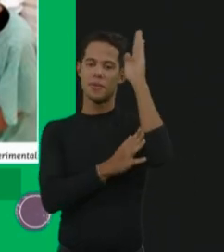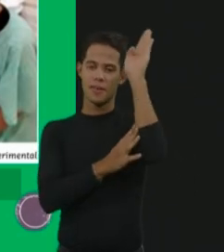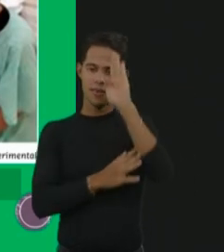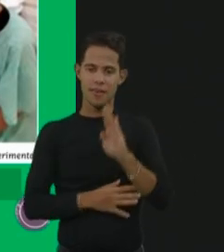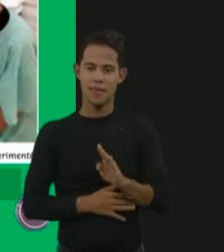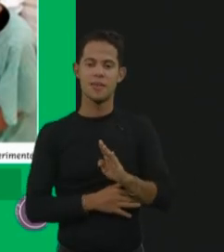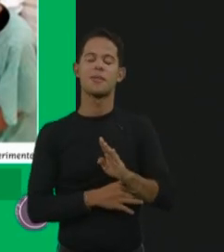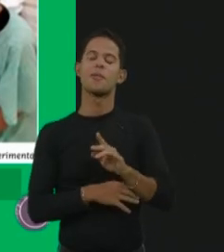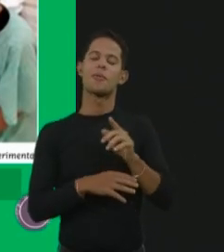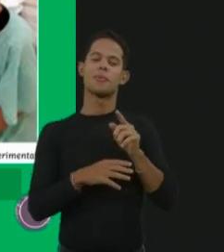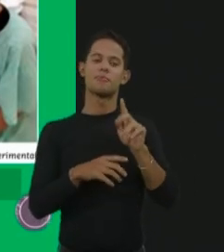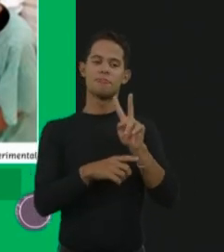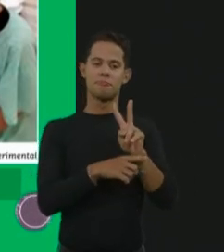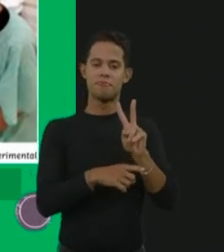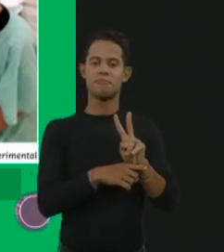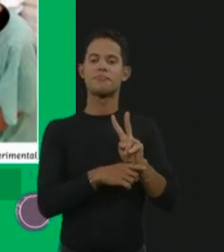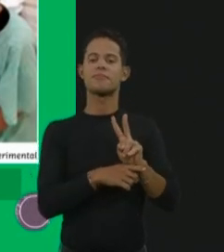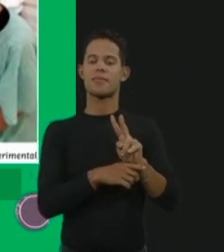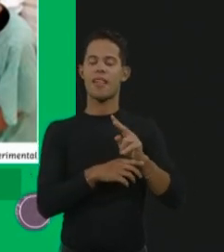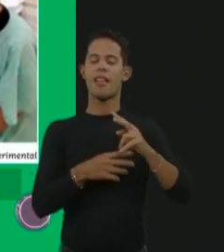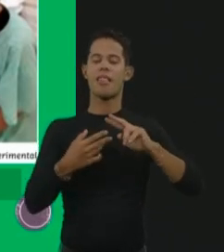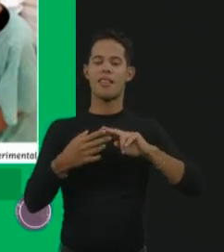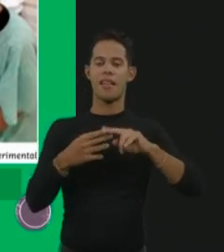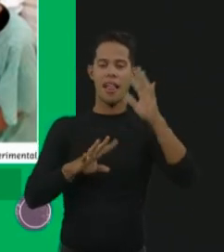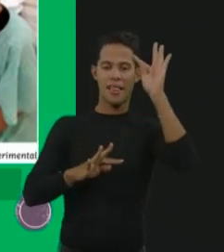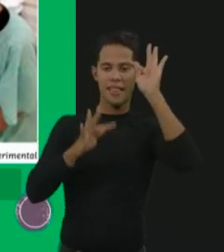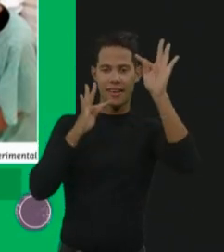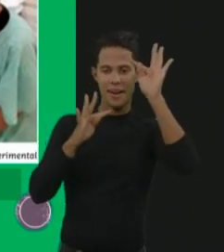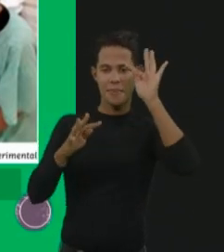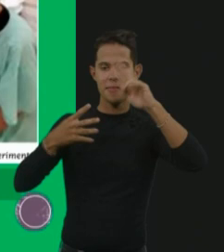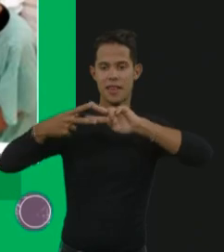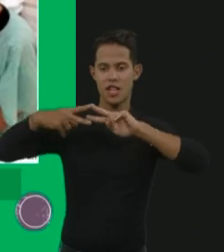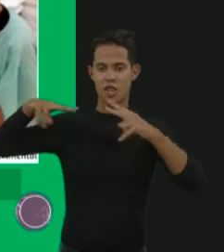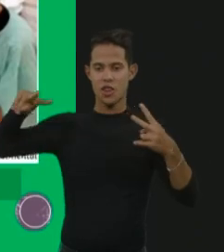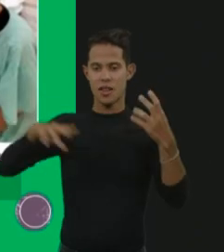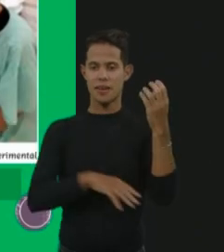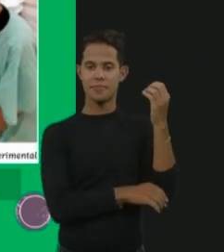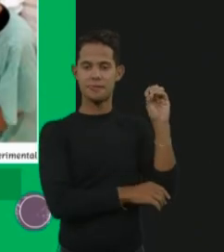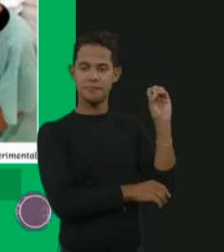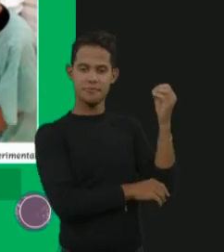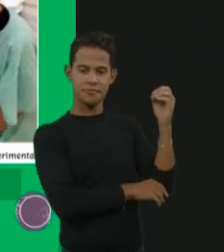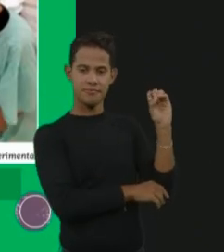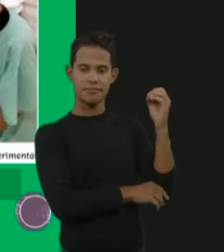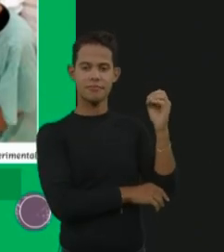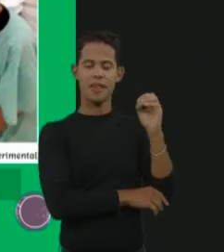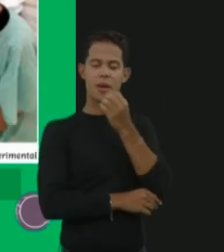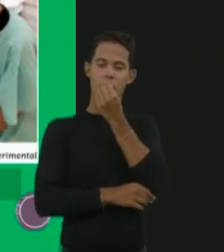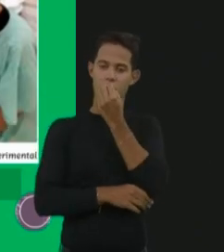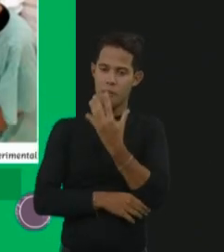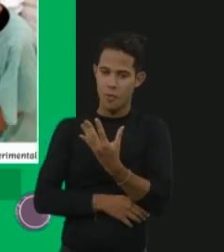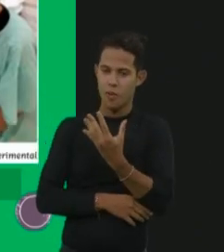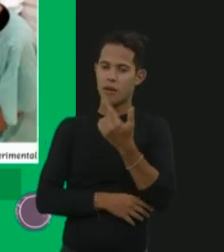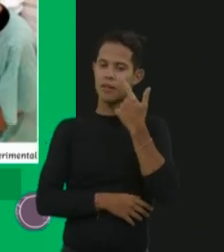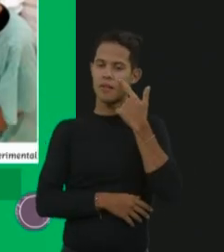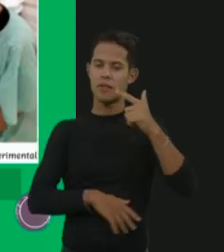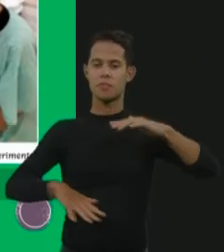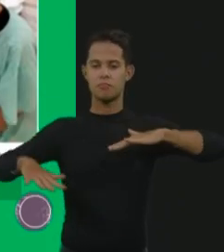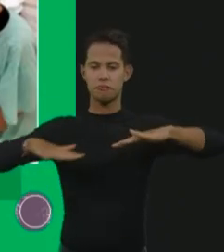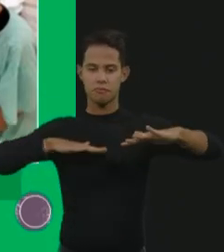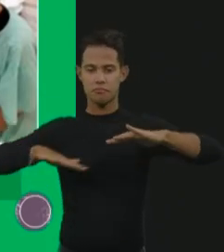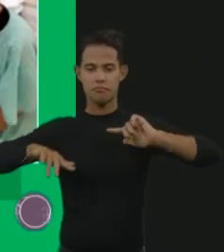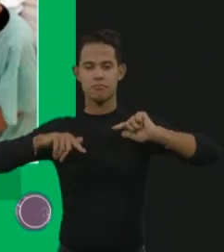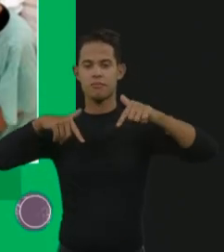nosso, fez terapia gênica, tá? No Porto Alegre, então, que bom, a gente está vendo, né, uma movimentação, porque